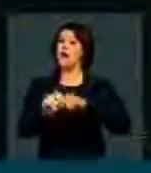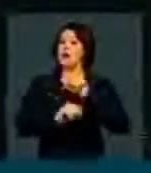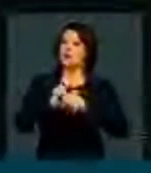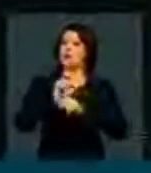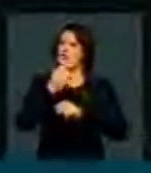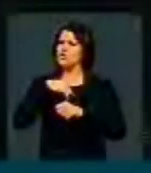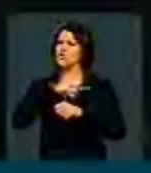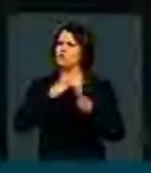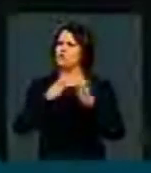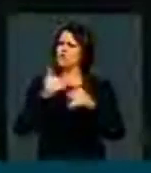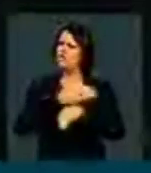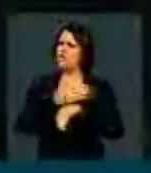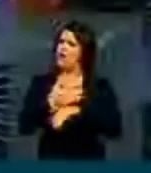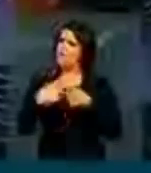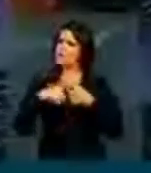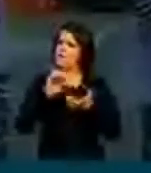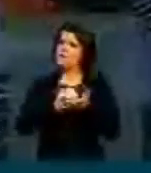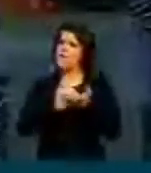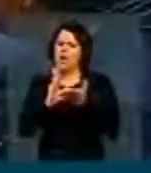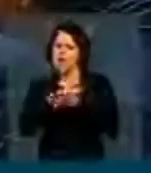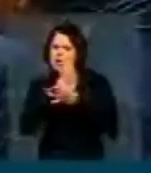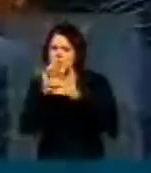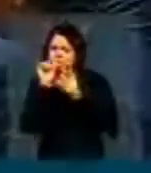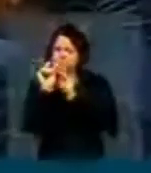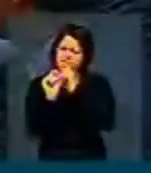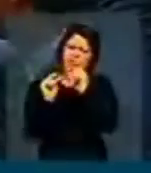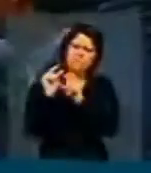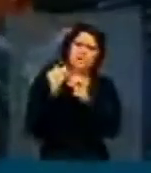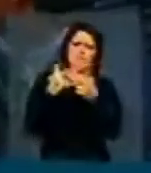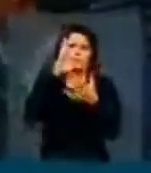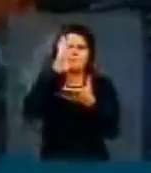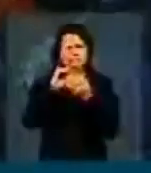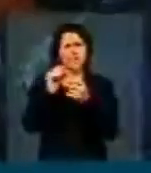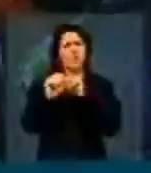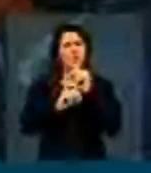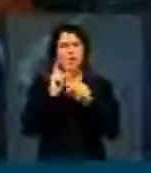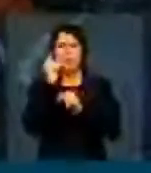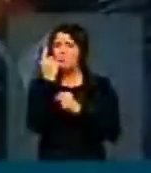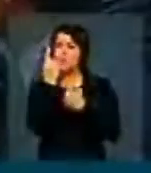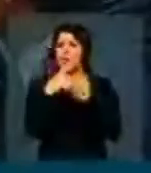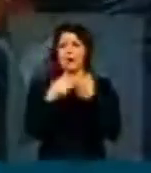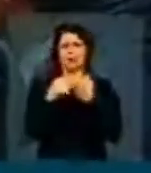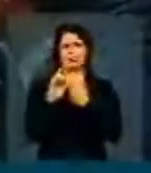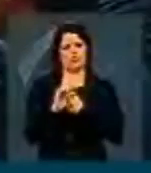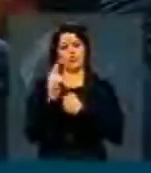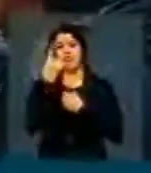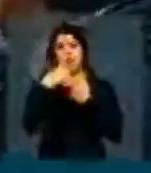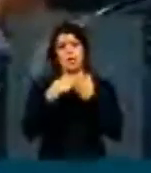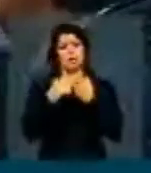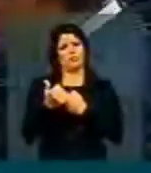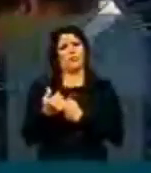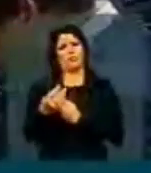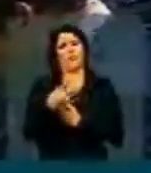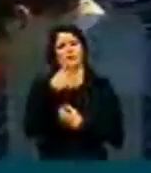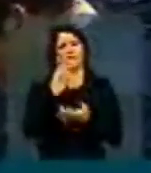sim, nós pedimos o adiamento, porque faltam pequenos pontos de entendimento. Eu diria que é um artigo só. É o artigo 13